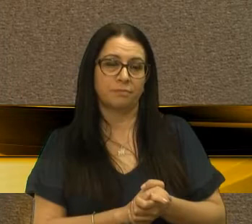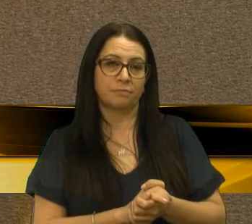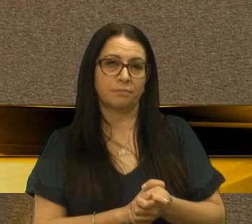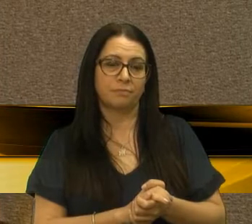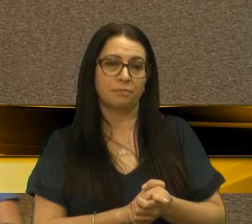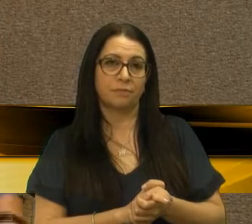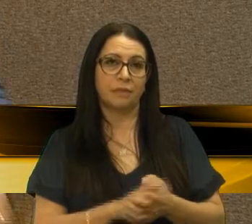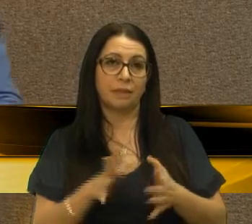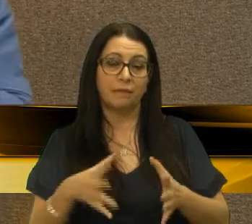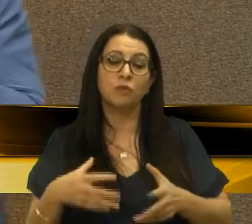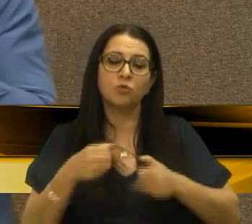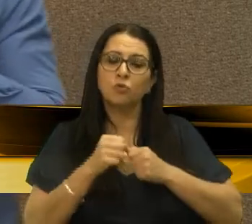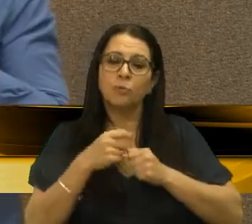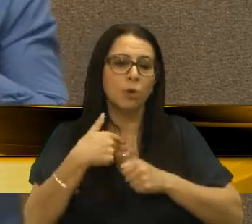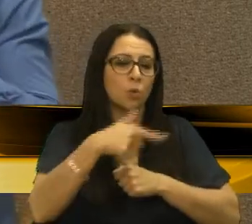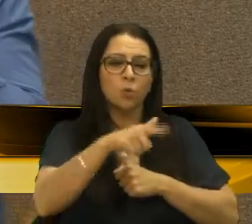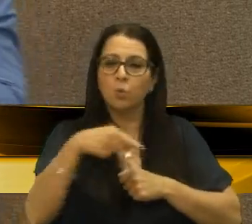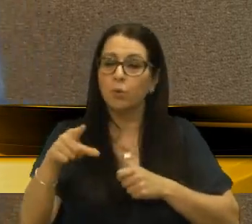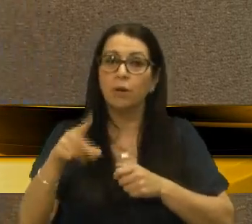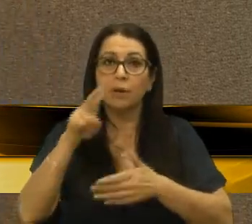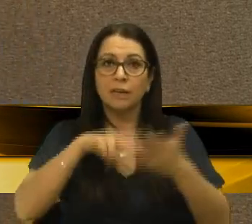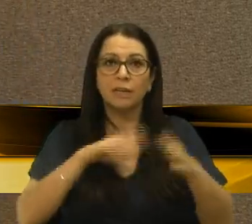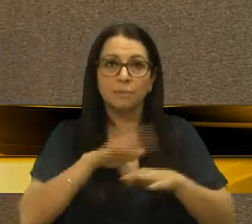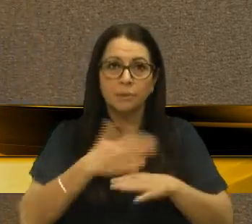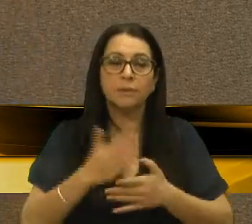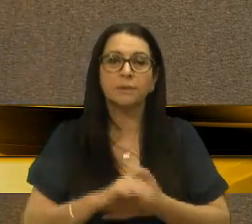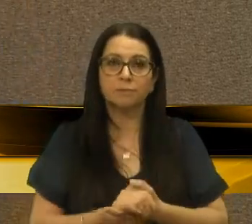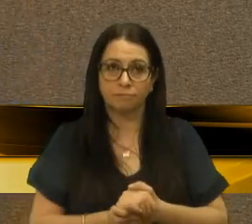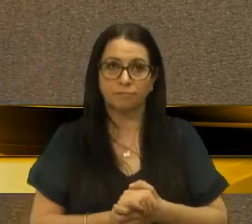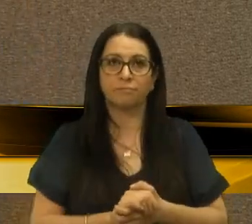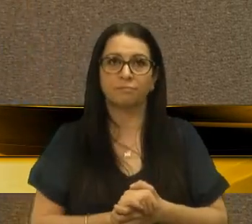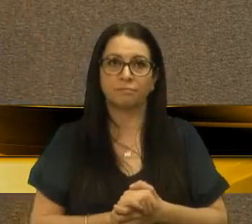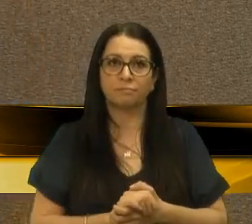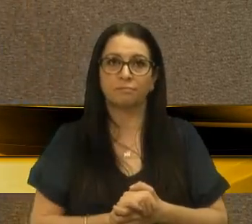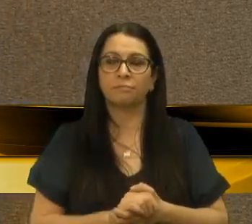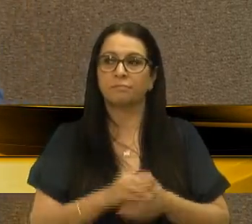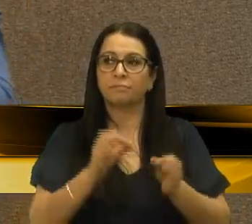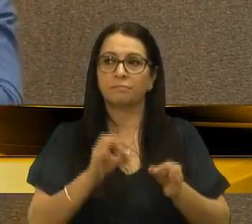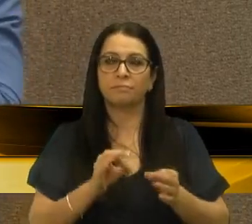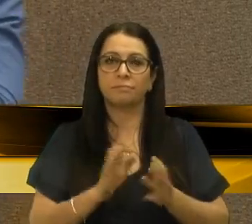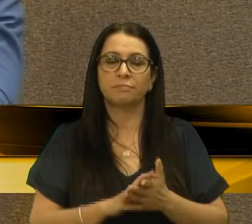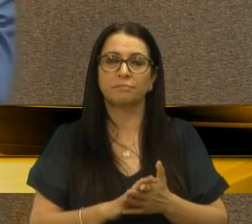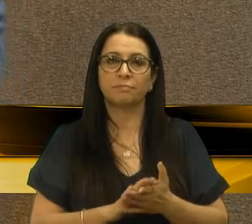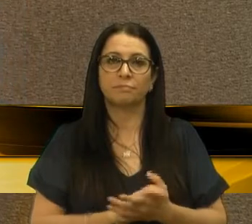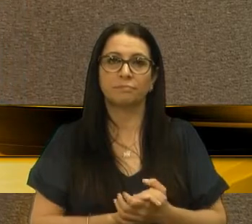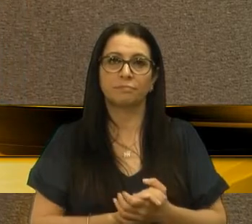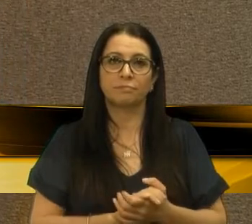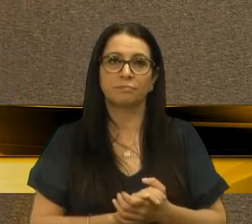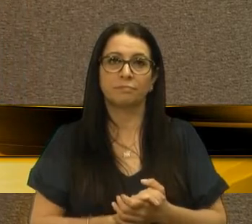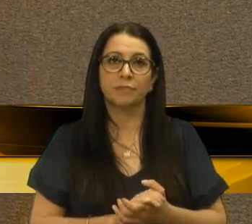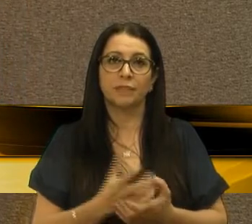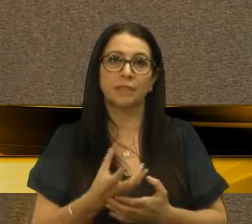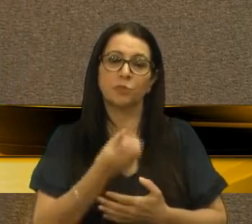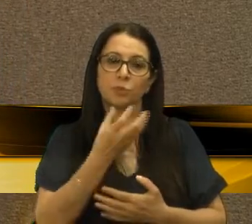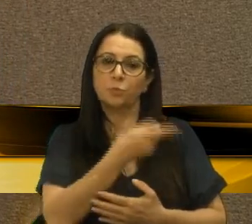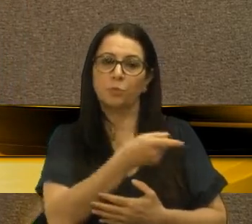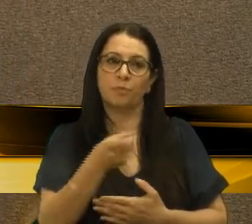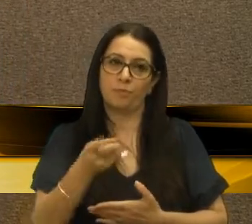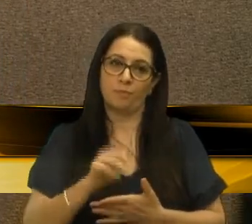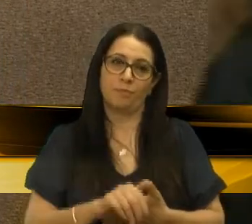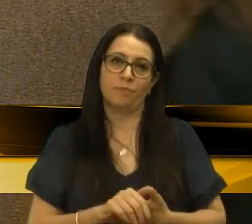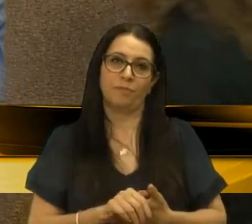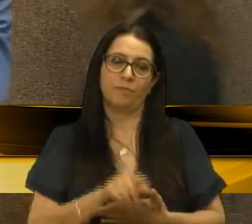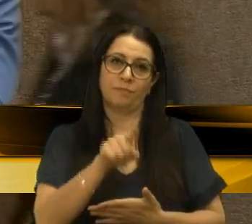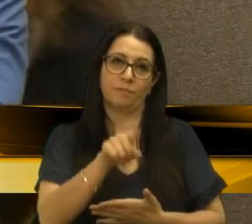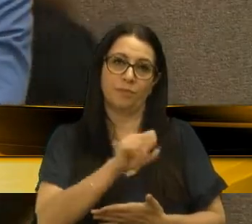Carregue ela para onde o senhor for e leia mais. Eu tenho certeza que, e assim, lhe desejo tudo de bom. Para o